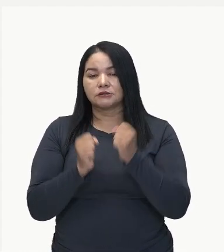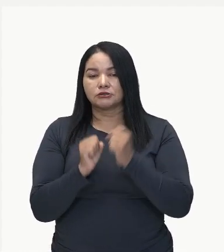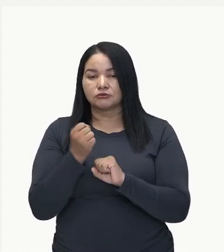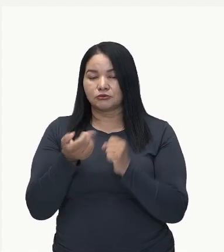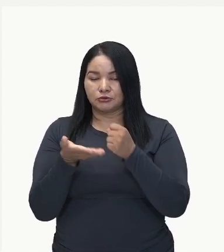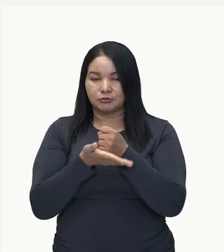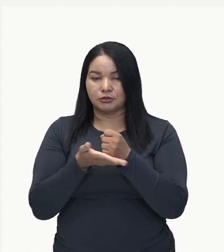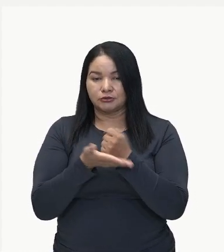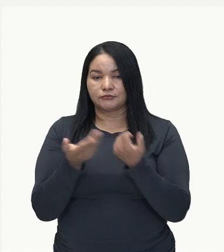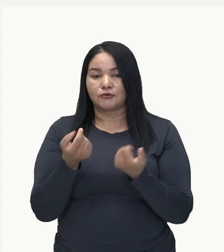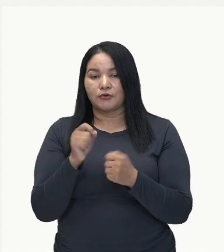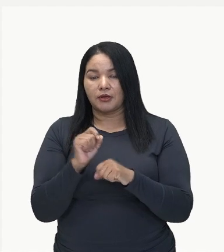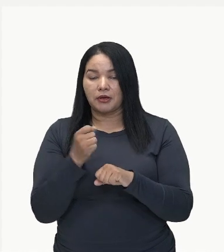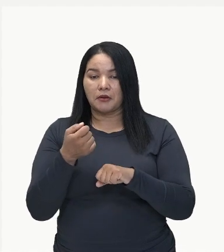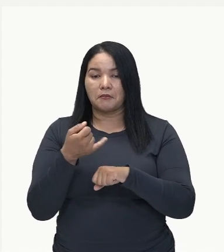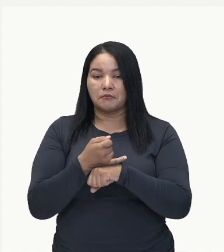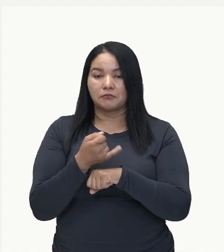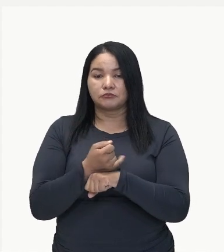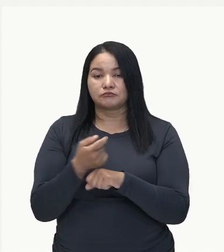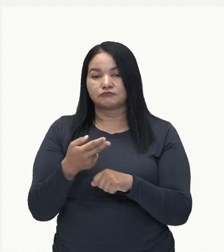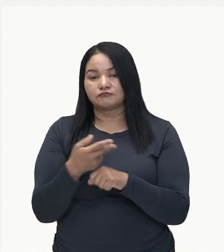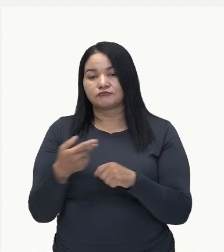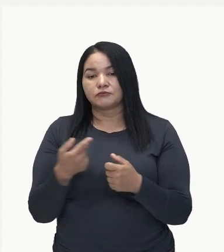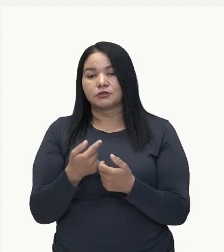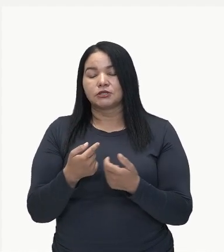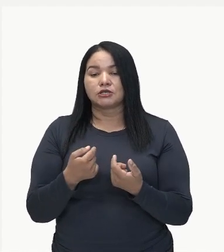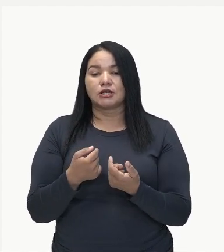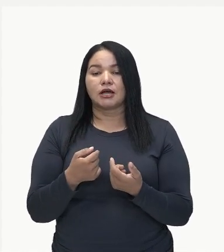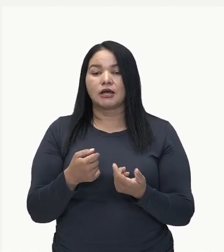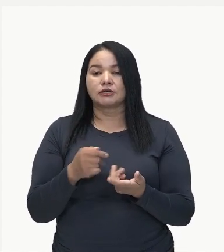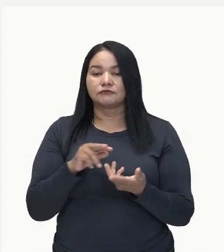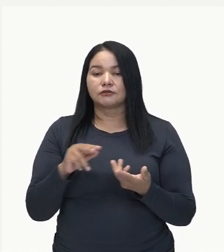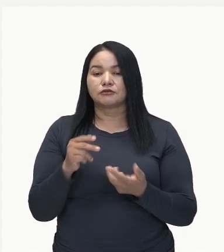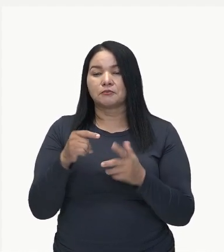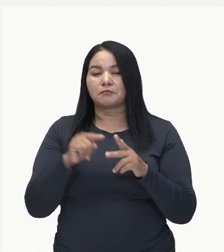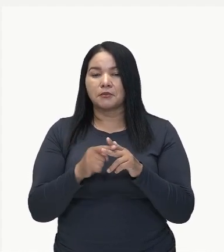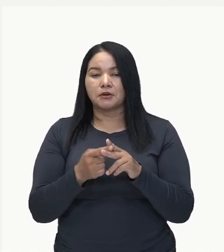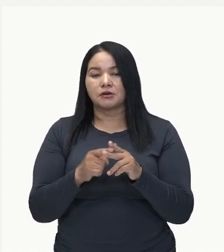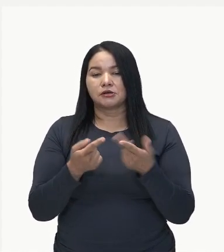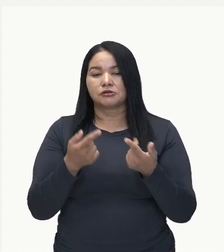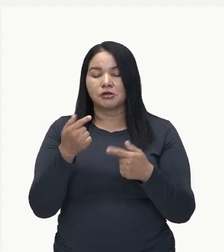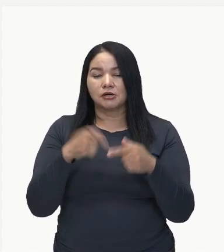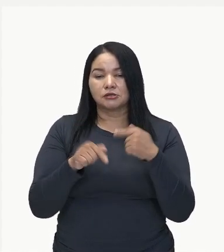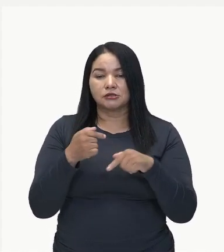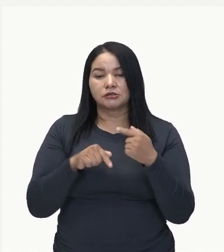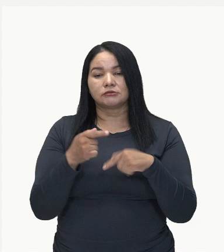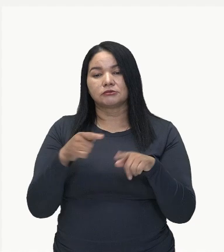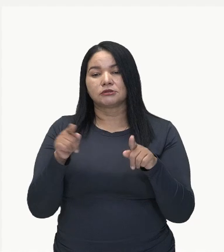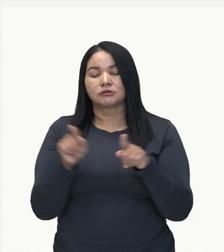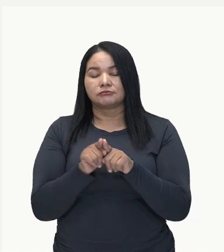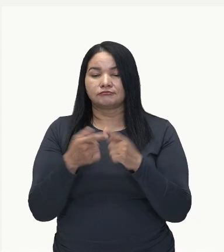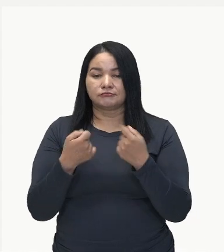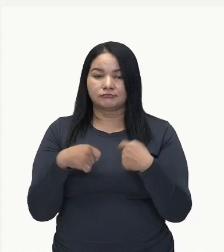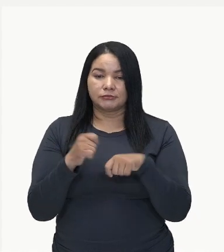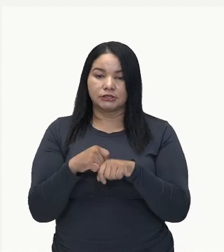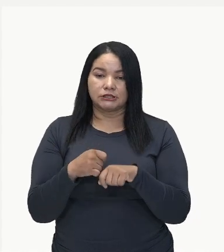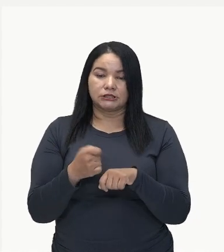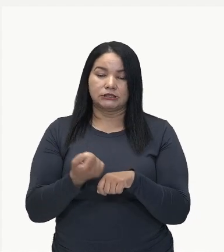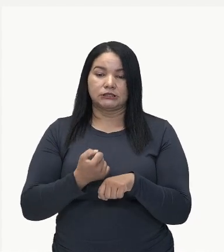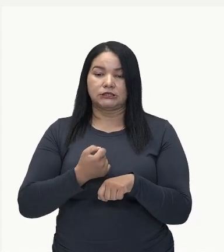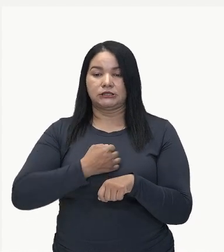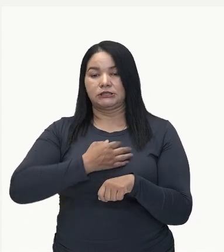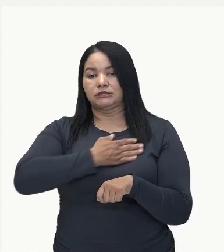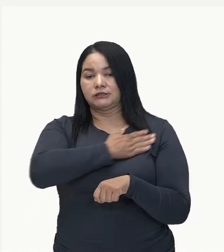Metalurgia, siderúrgia, siderúrgica, mecânica, a química, que é justamente para atender as necessidades